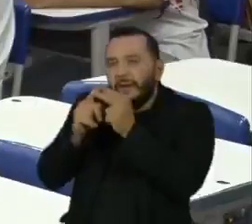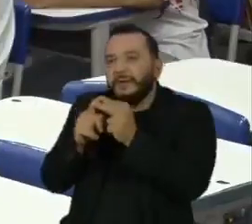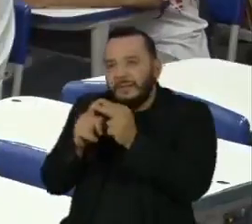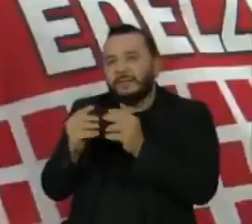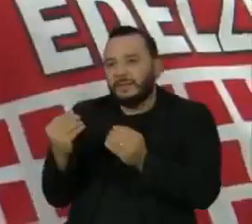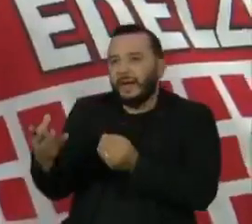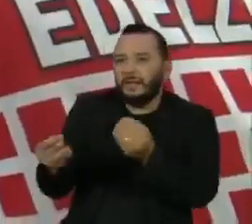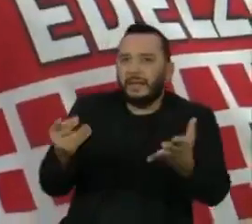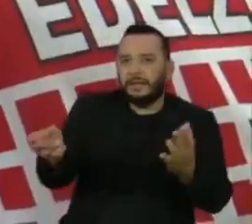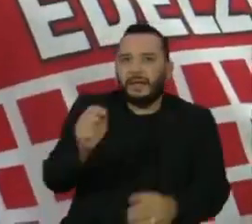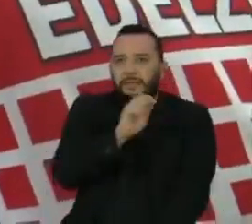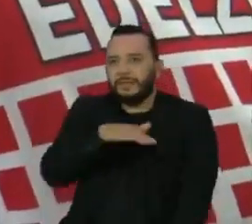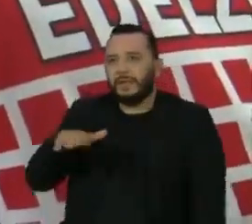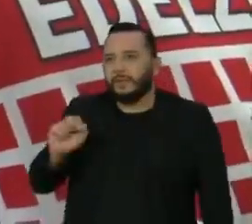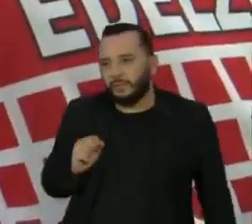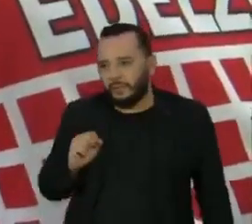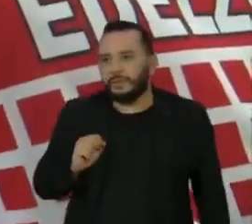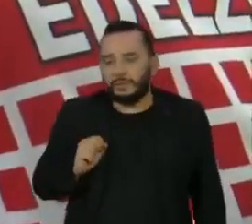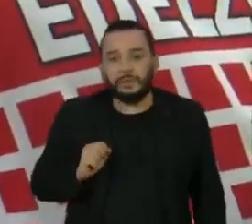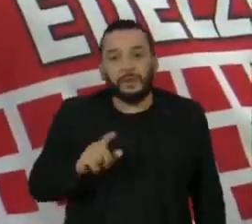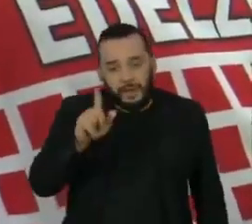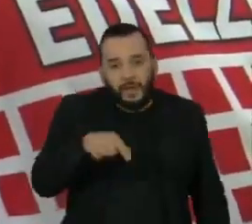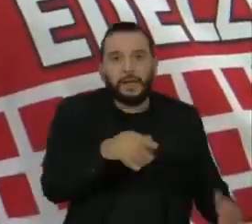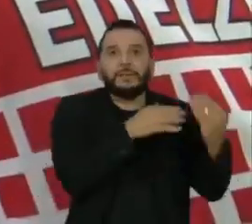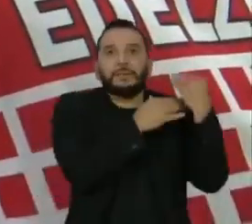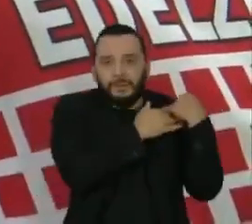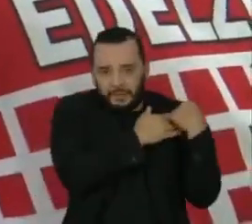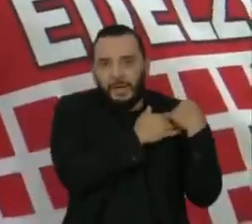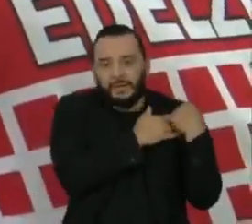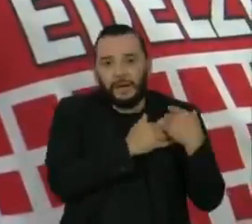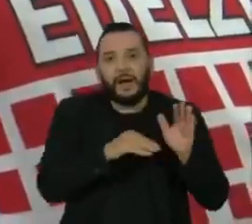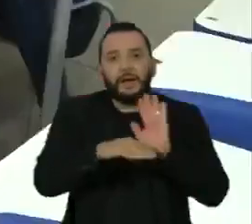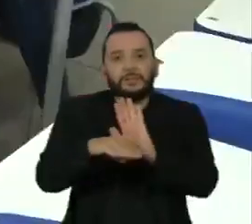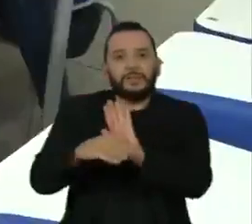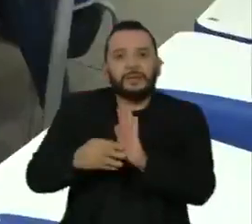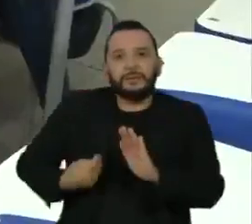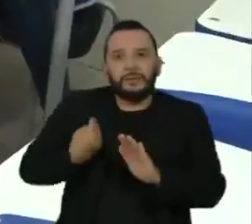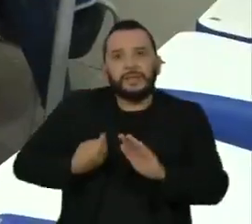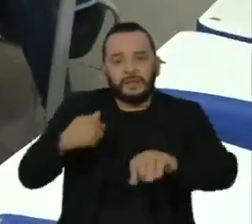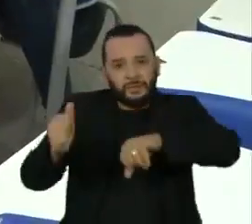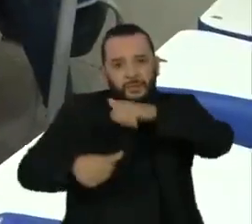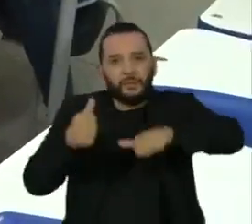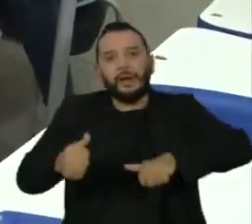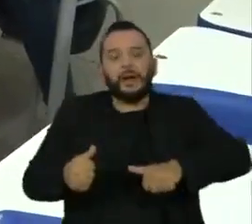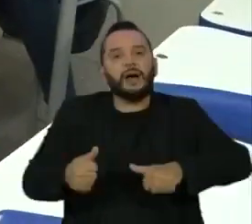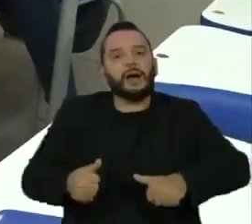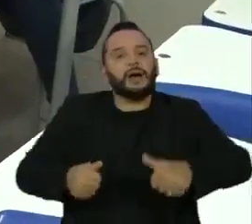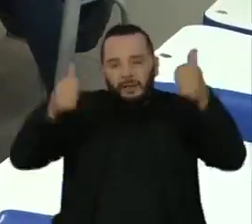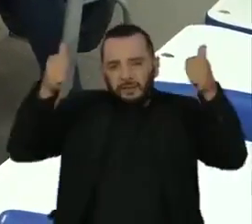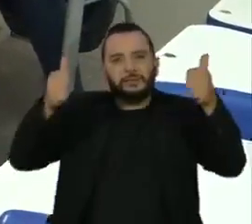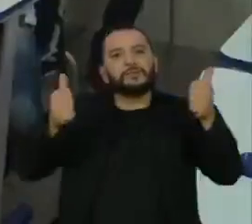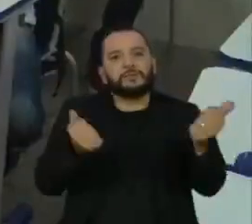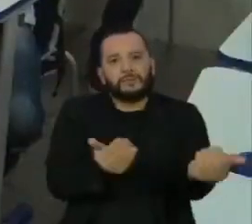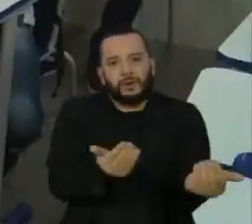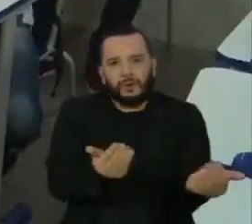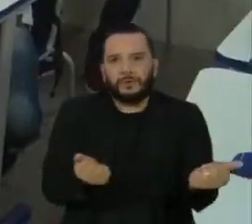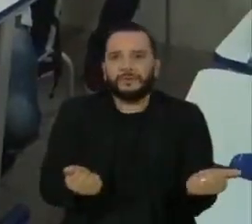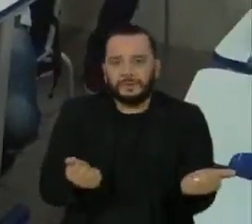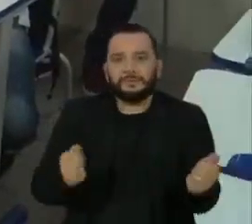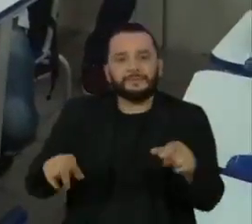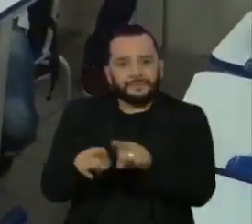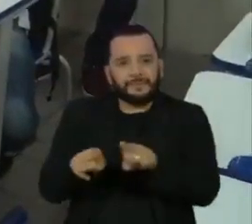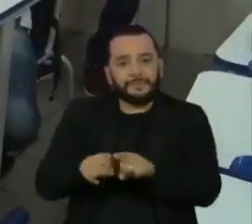usassem. Saber que é responsável pela mudança de vida dos jovens e ajudar na transformação do